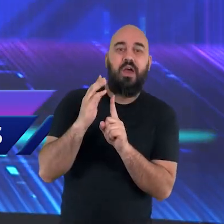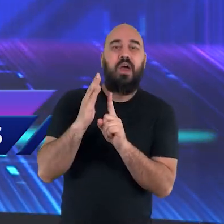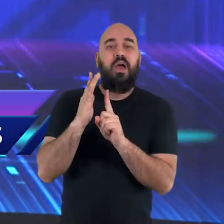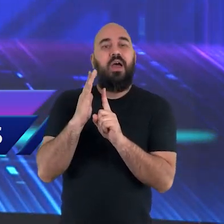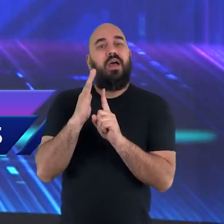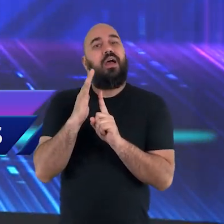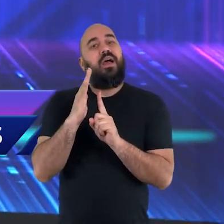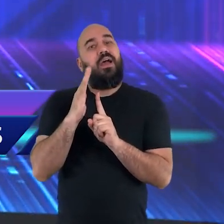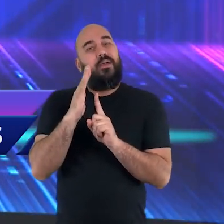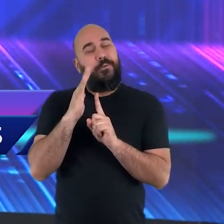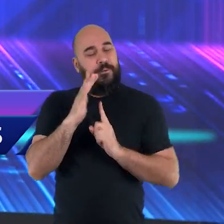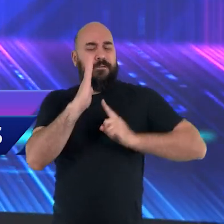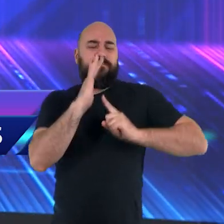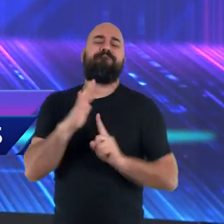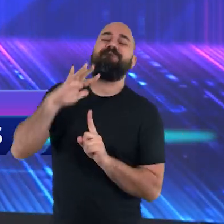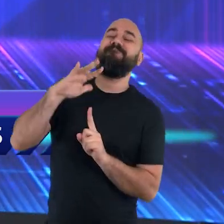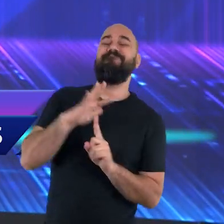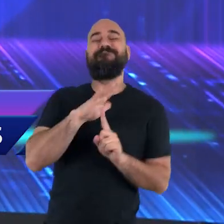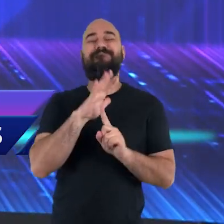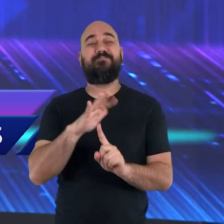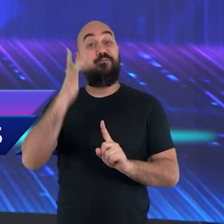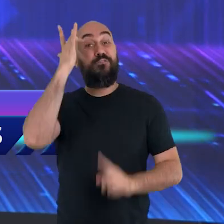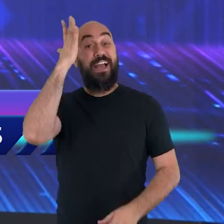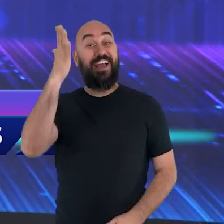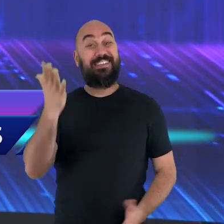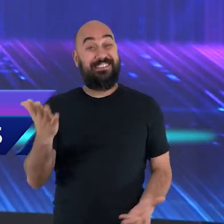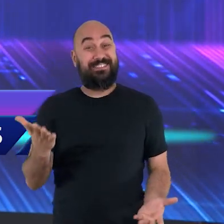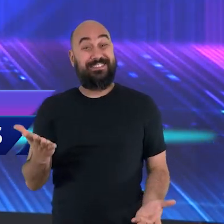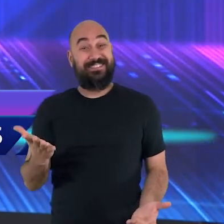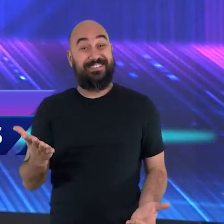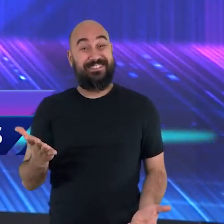E o fácil sem Deus se torna difícil.